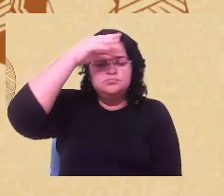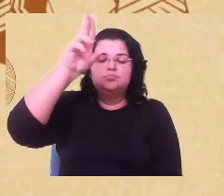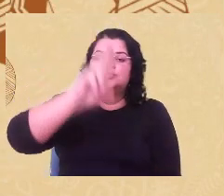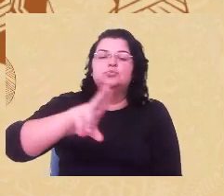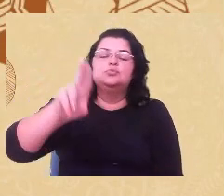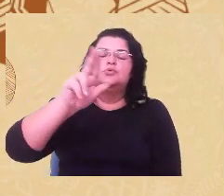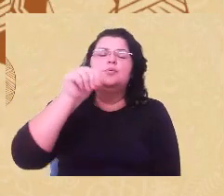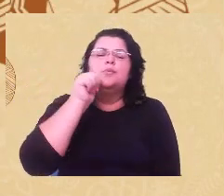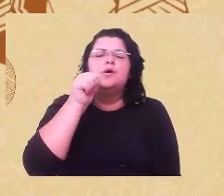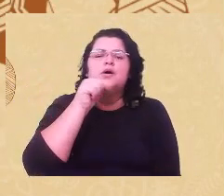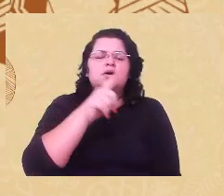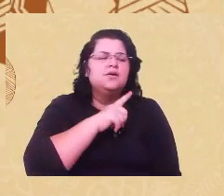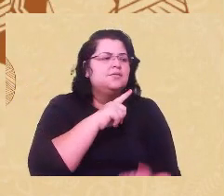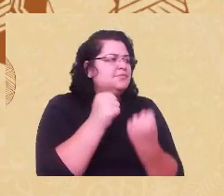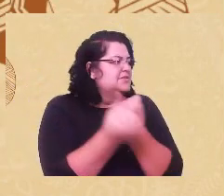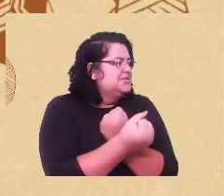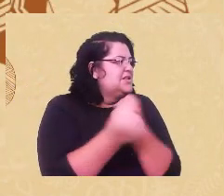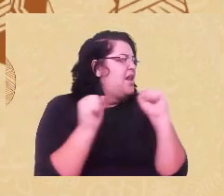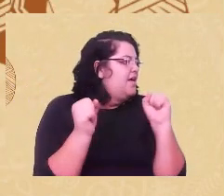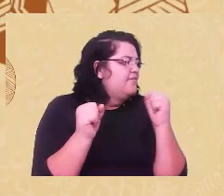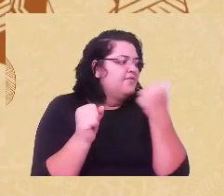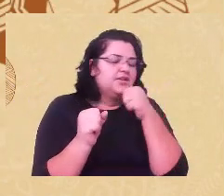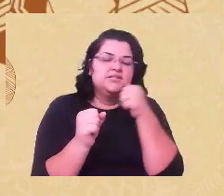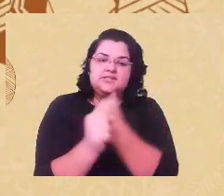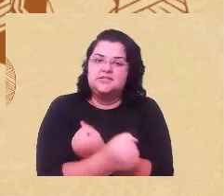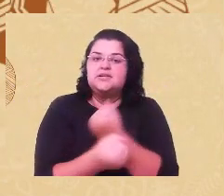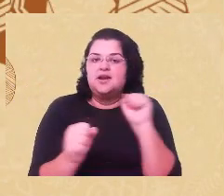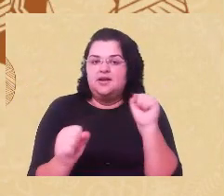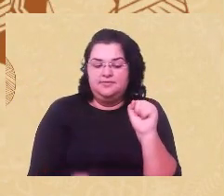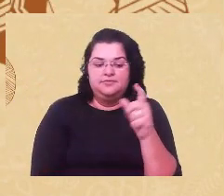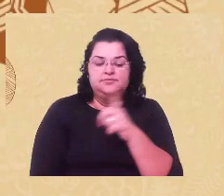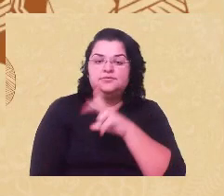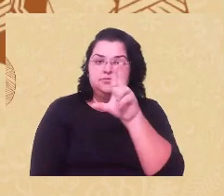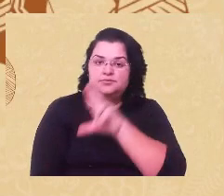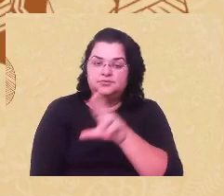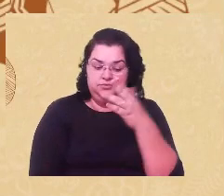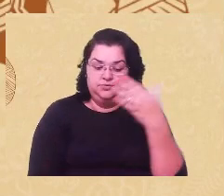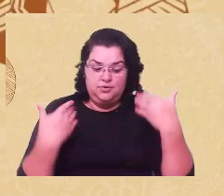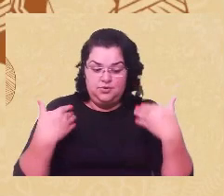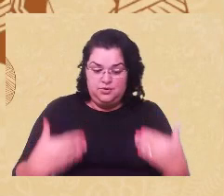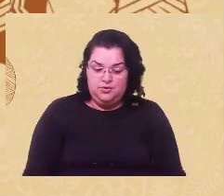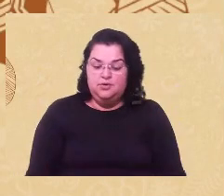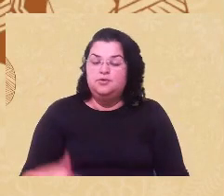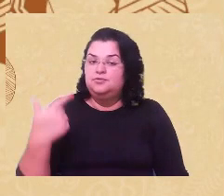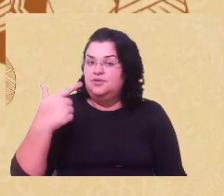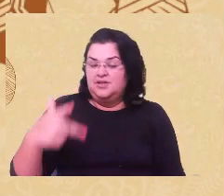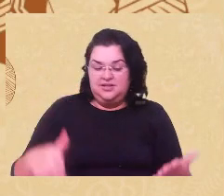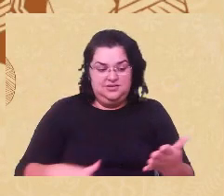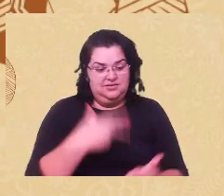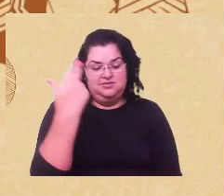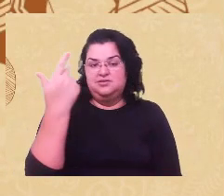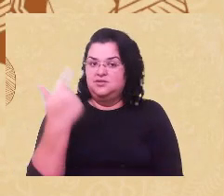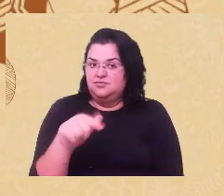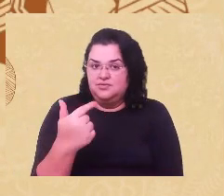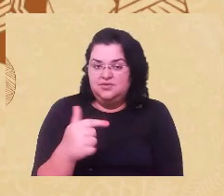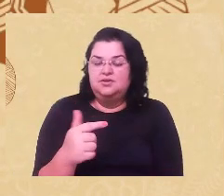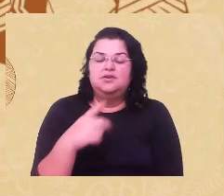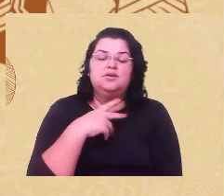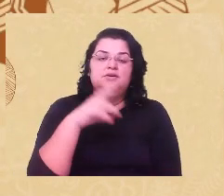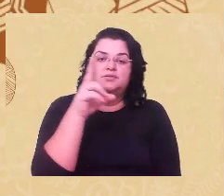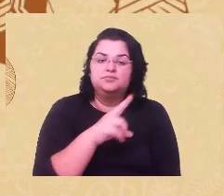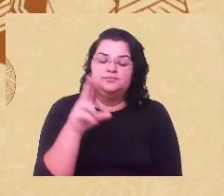situação de escravização, mulheres escravizadas, utilizando dos corpos delas sem anestesia, utilizando delas para fazer